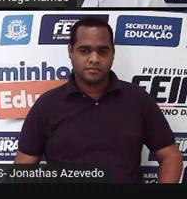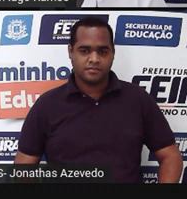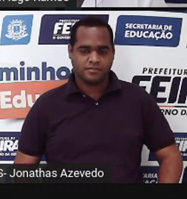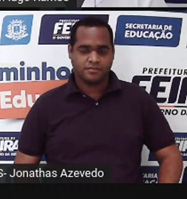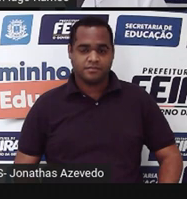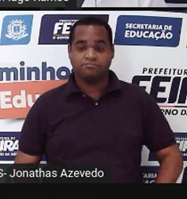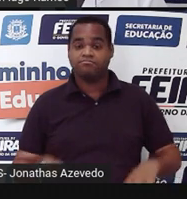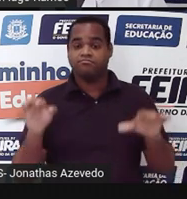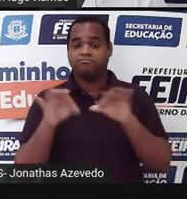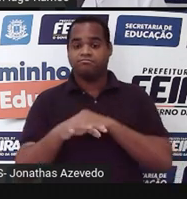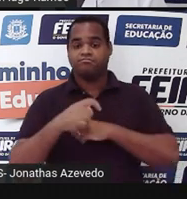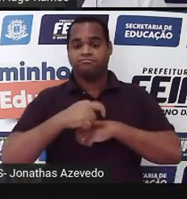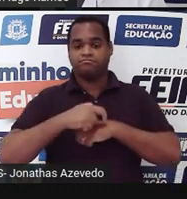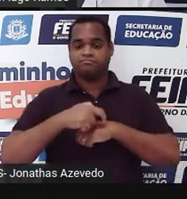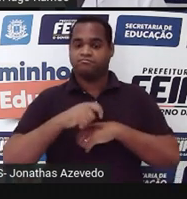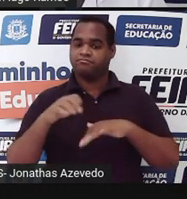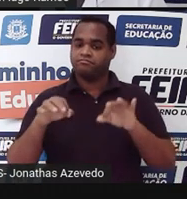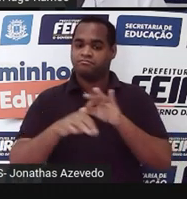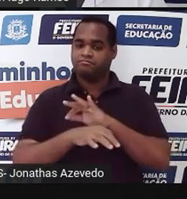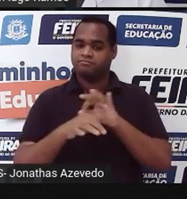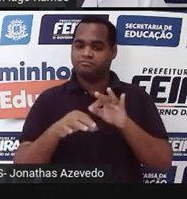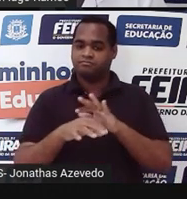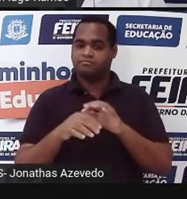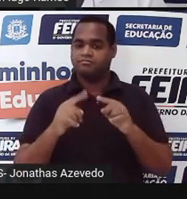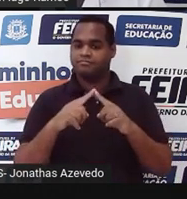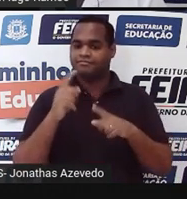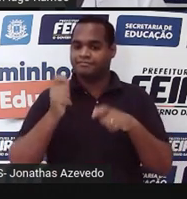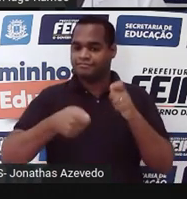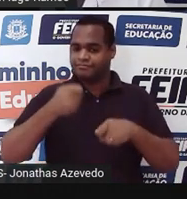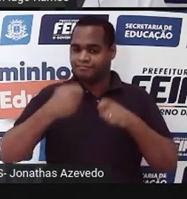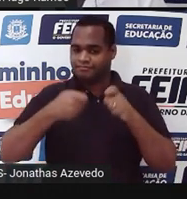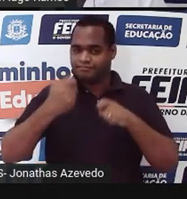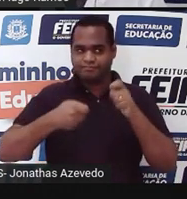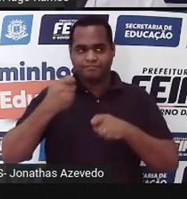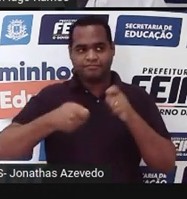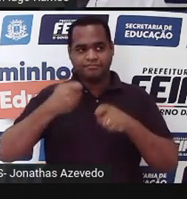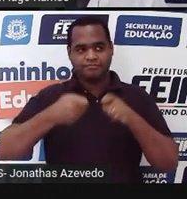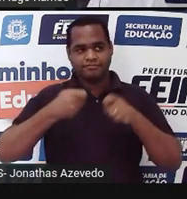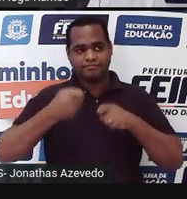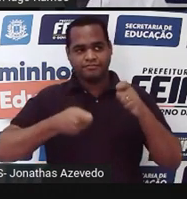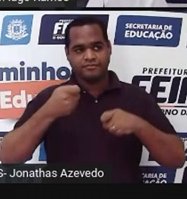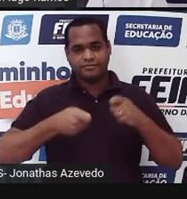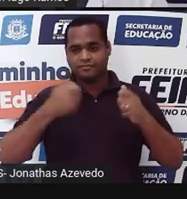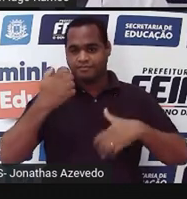Acabou o tempo. Que rufem os tambores. Um pouquinho de suspense.